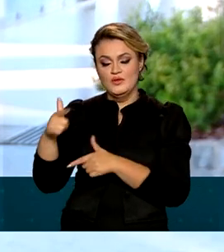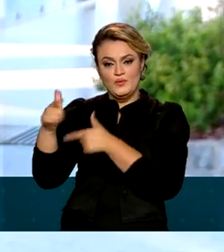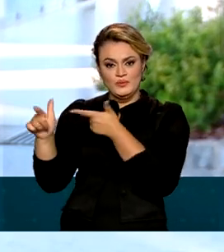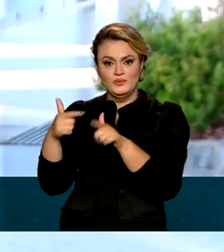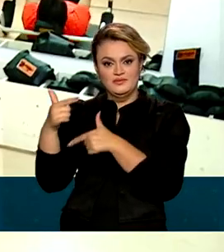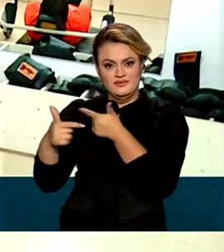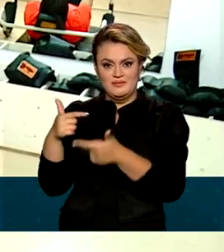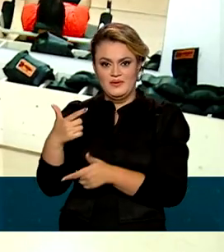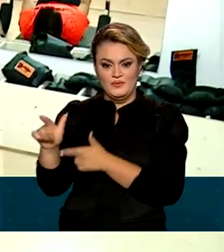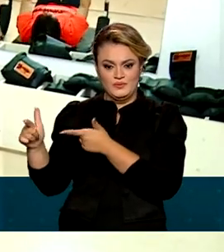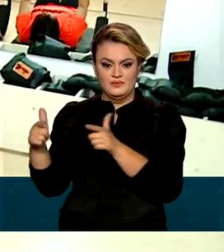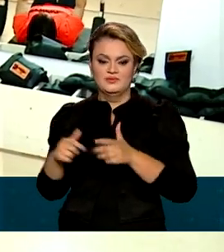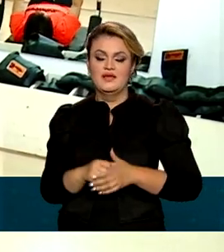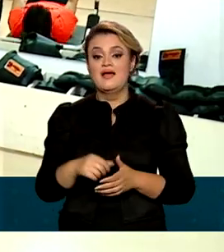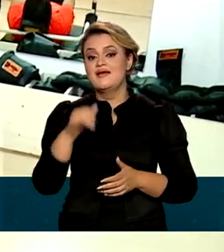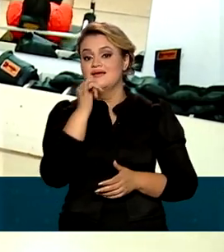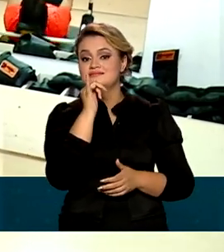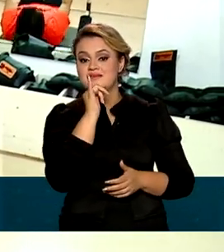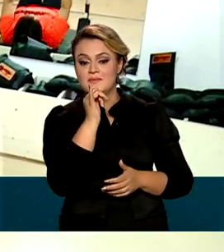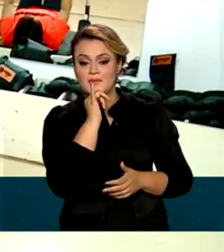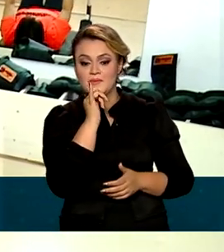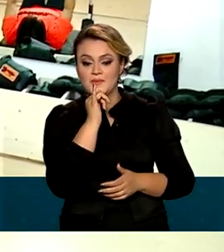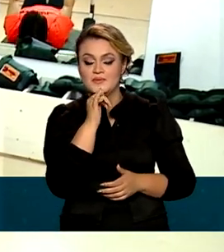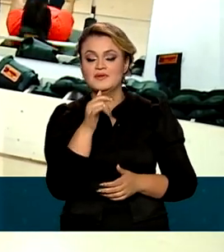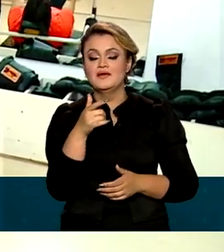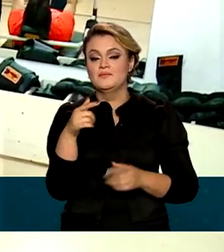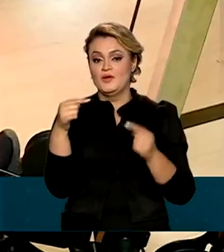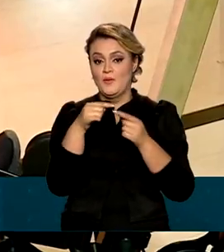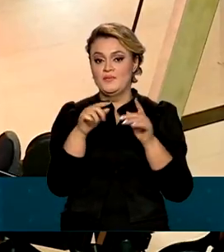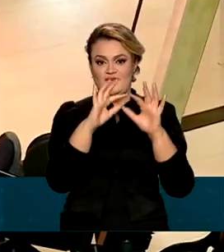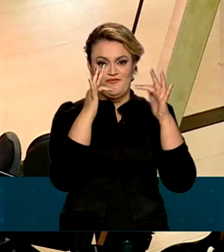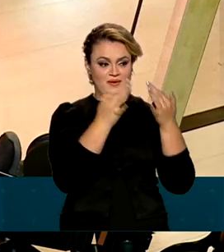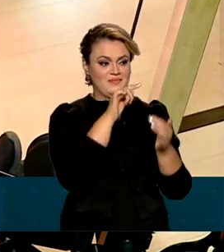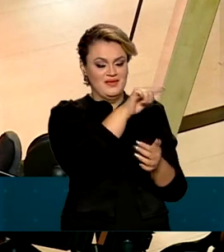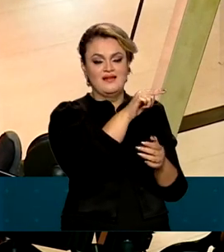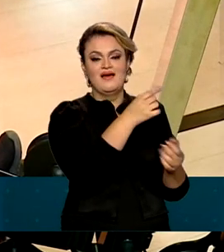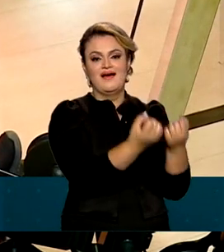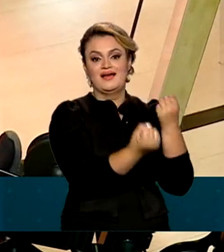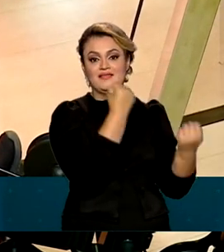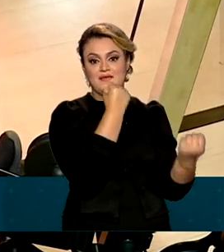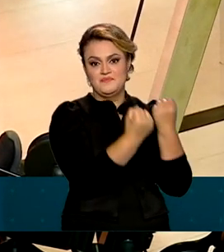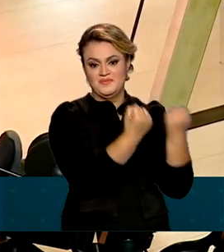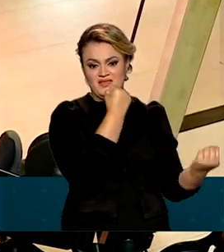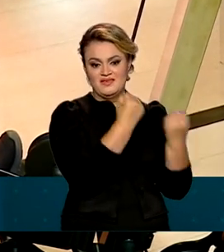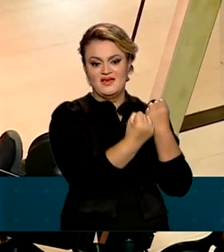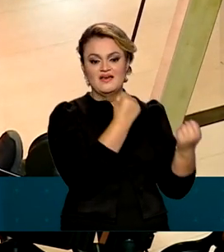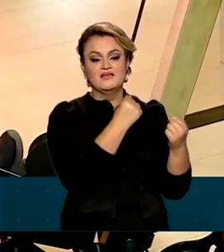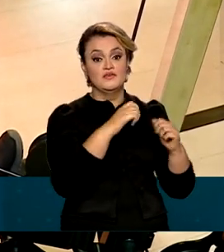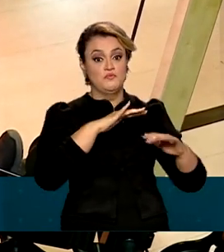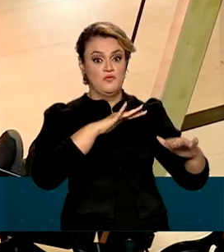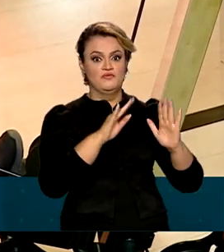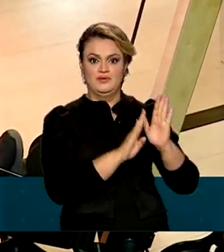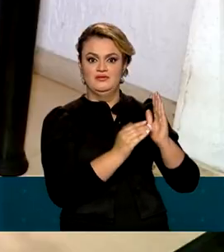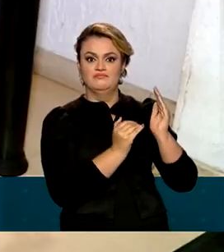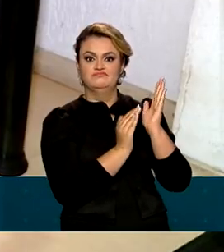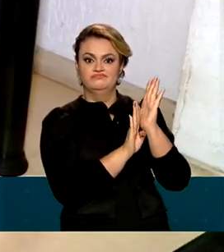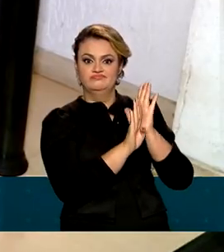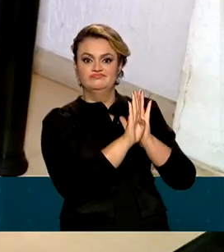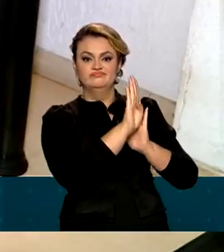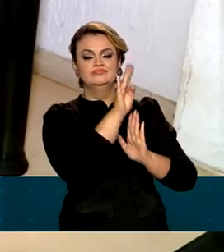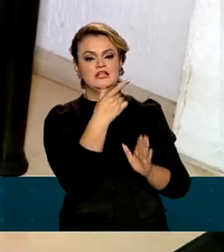serviços. Entre os serviços prestados às famílias, estão as academias que viram o movimento aumentar